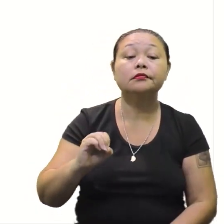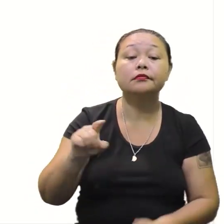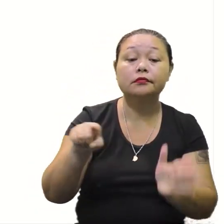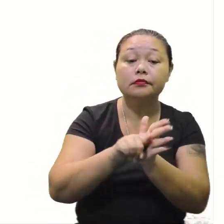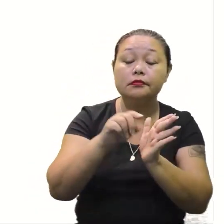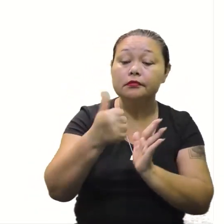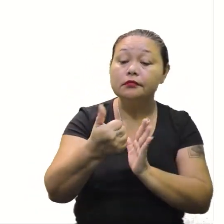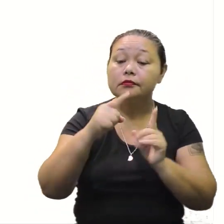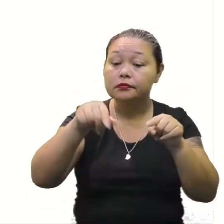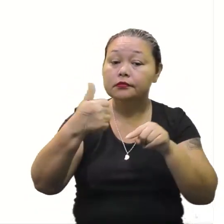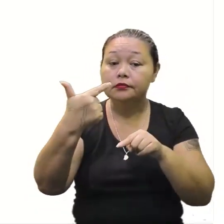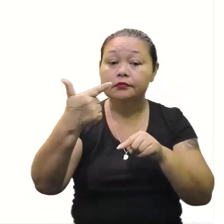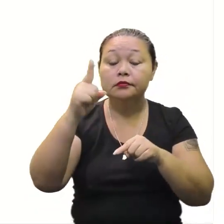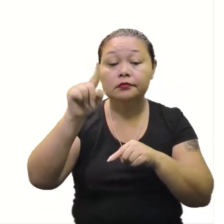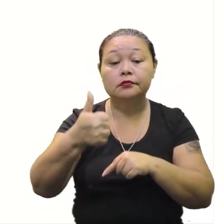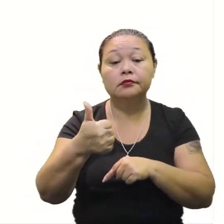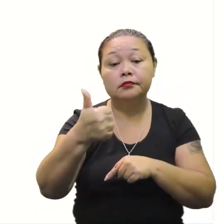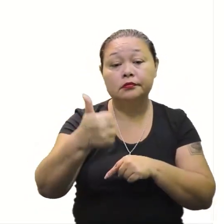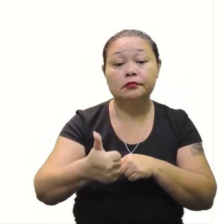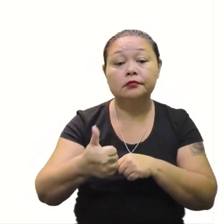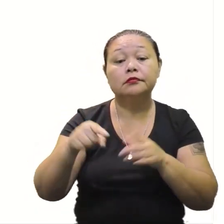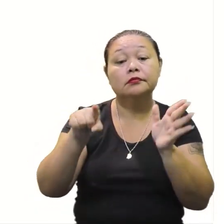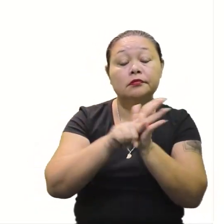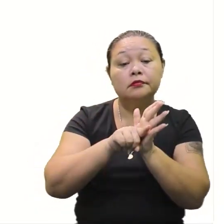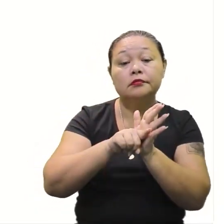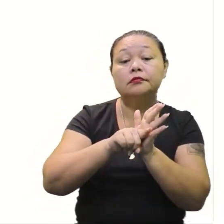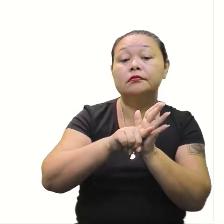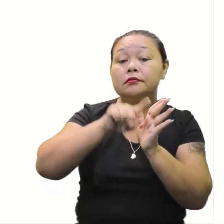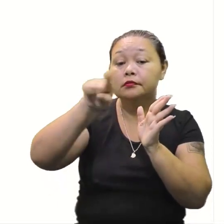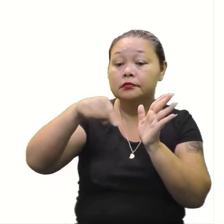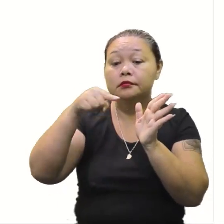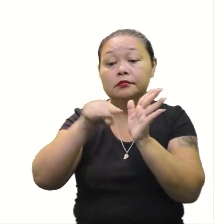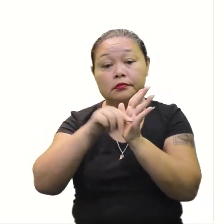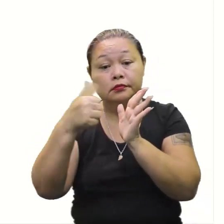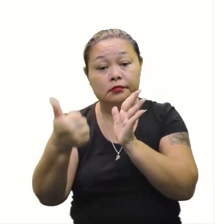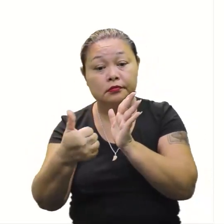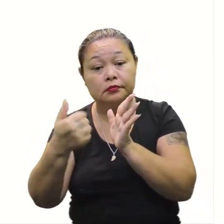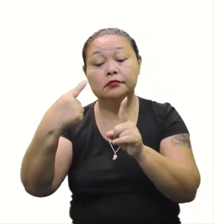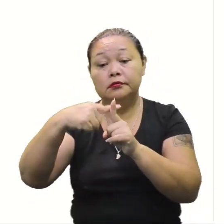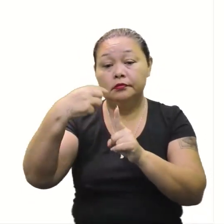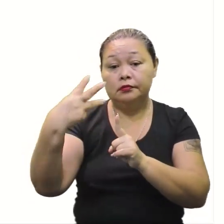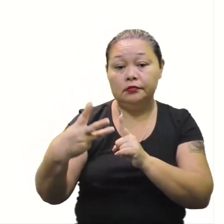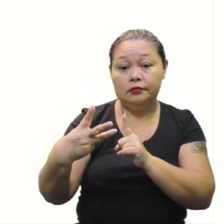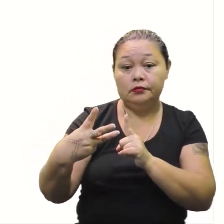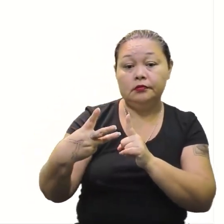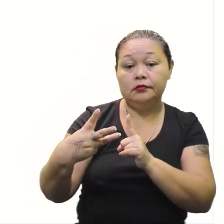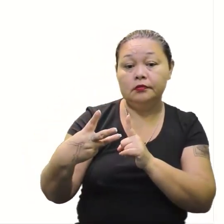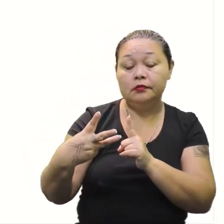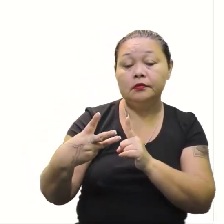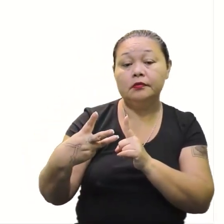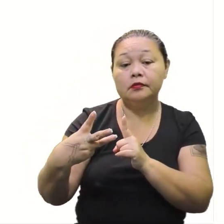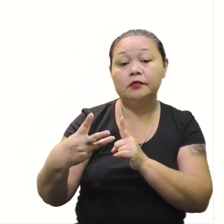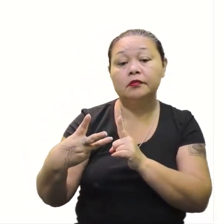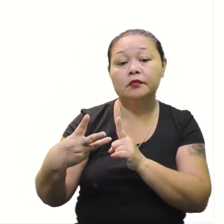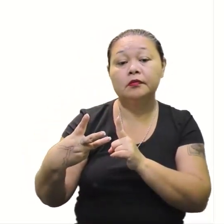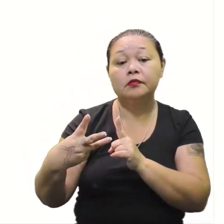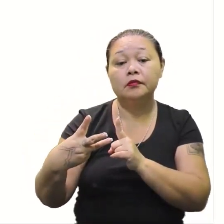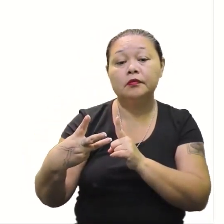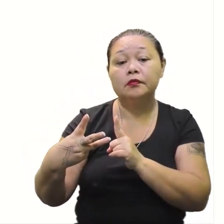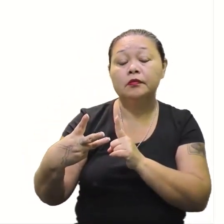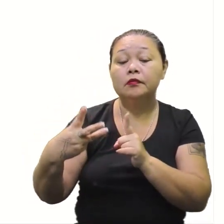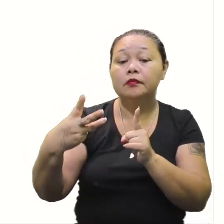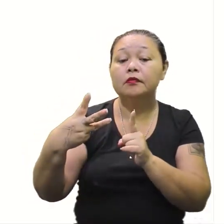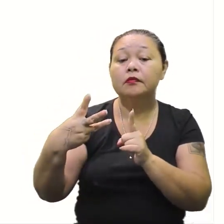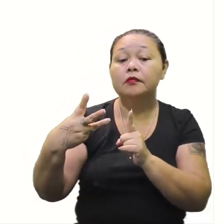Menos 1 ao quadrado? 1. 1. Menos 3 vezes menos 1? Mais 3. Menos com menos fica mais. Isso, 3 vezes